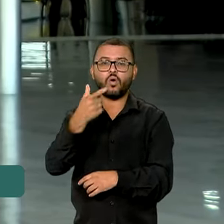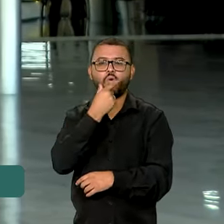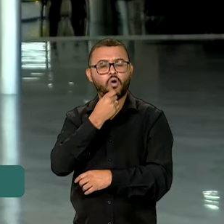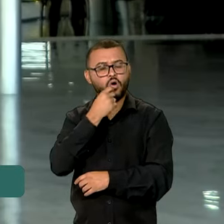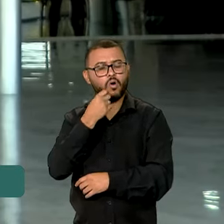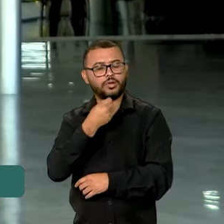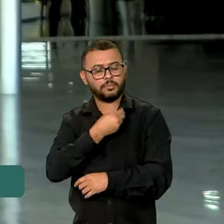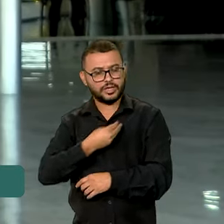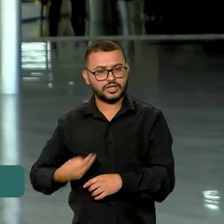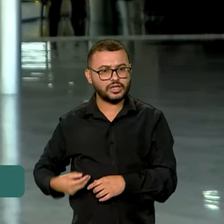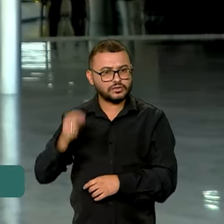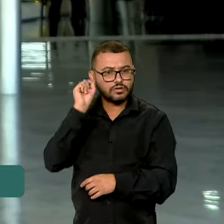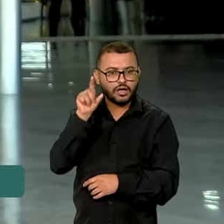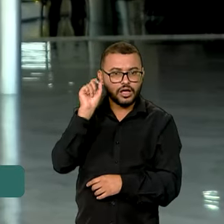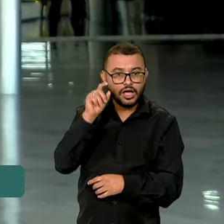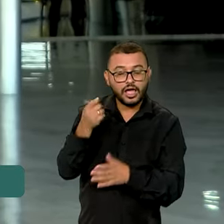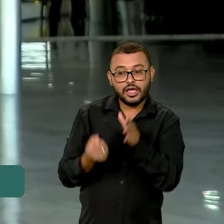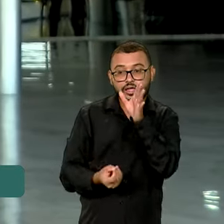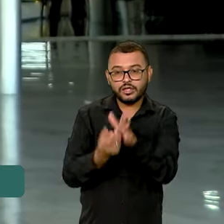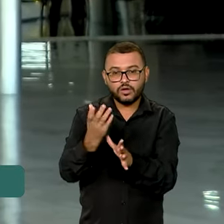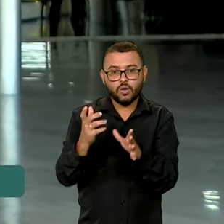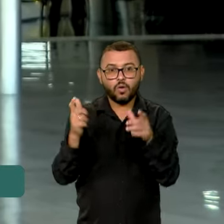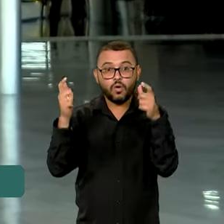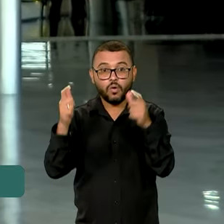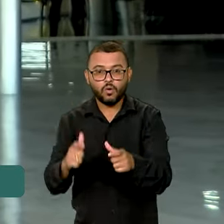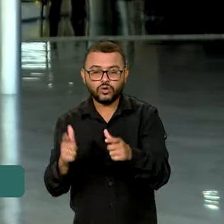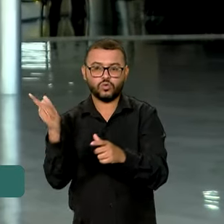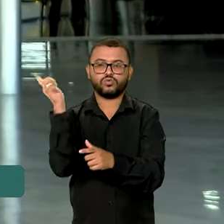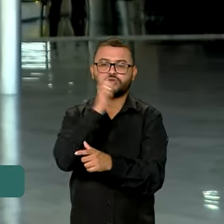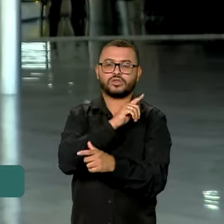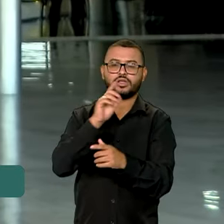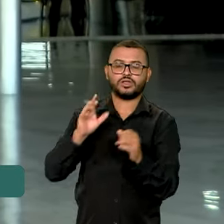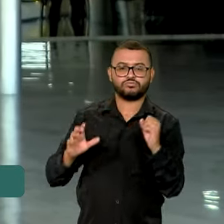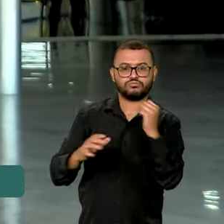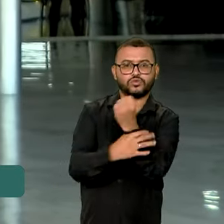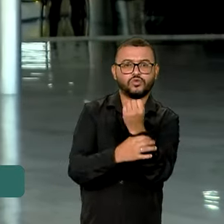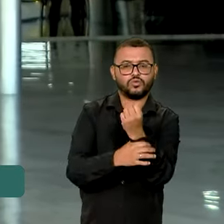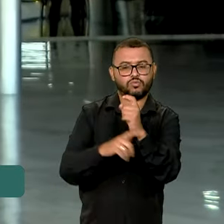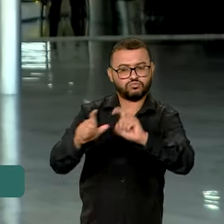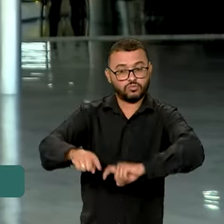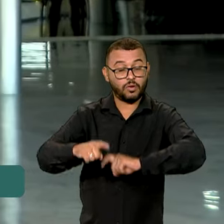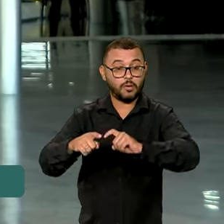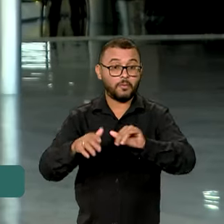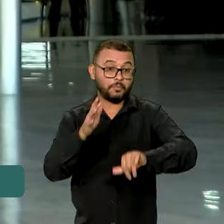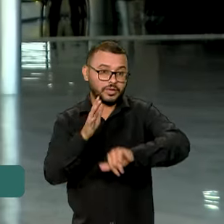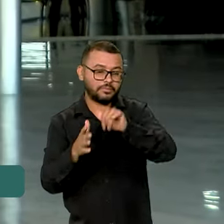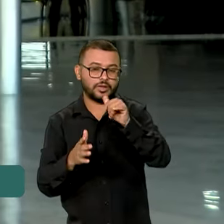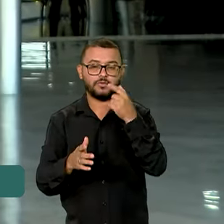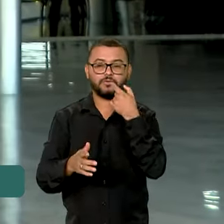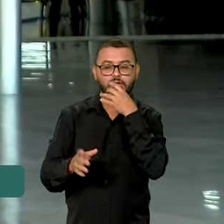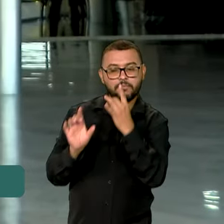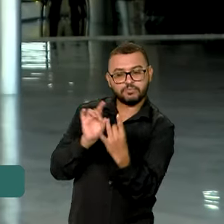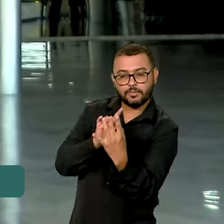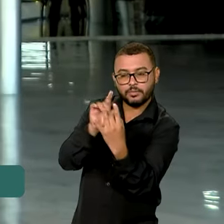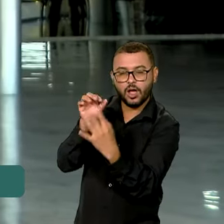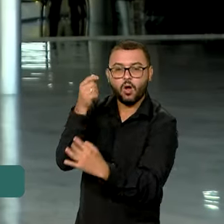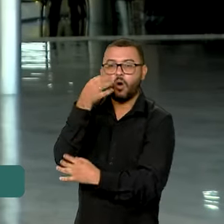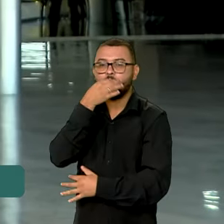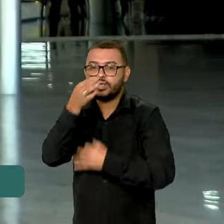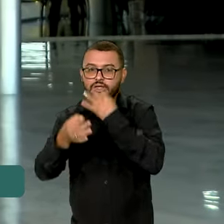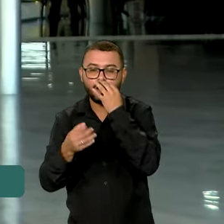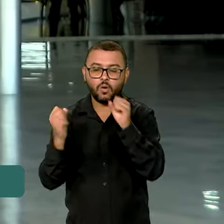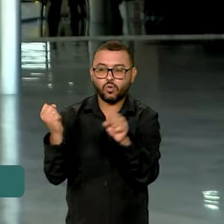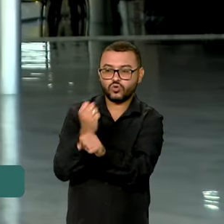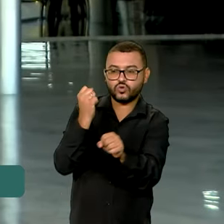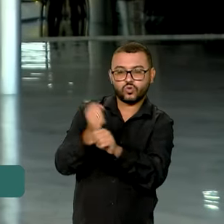adiantou que deve ser criado um fundo garantidor para os produtores e que agora a ideia é ouvir as demandas locais para a reconstrução do